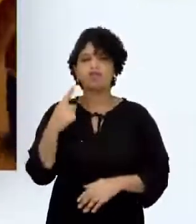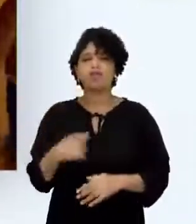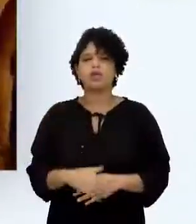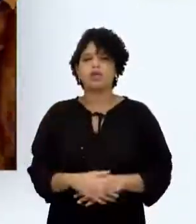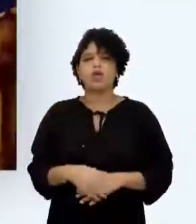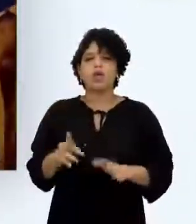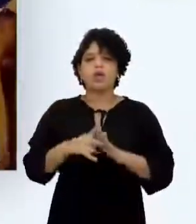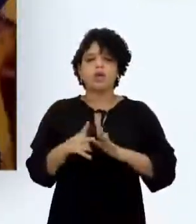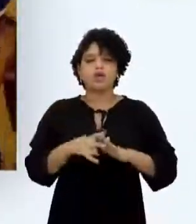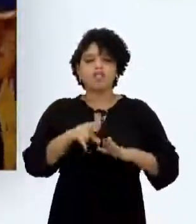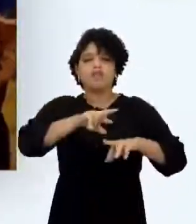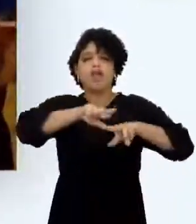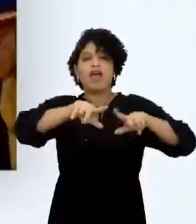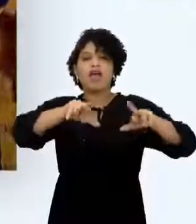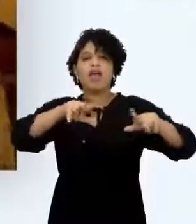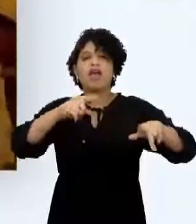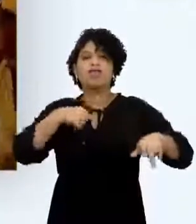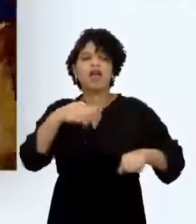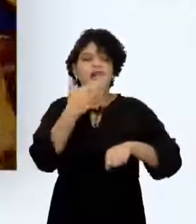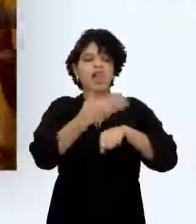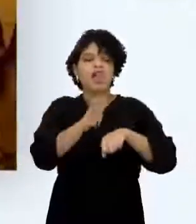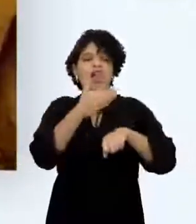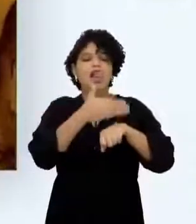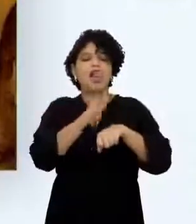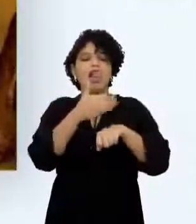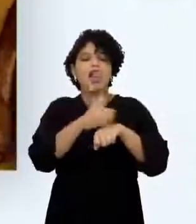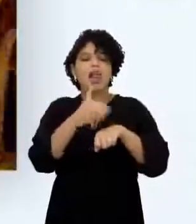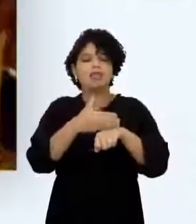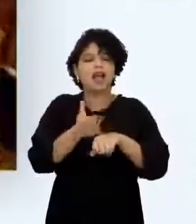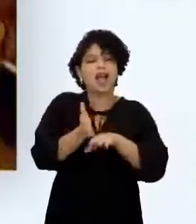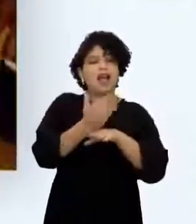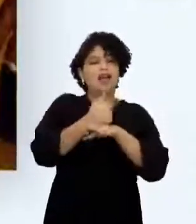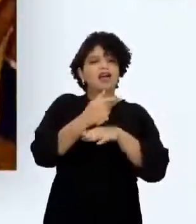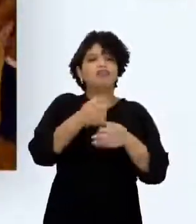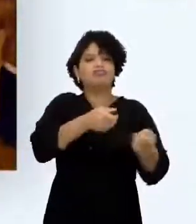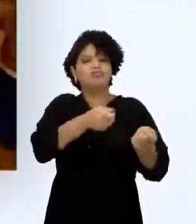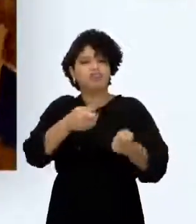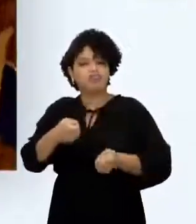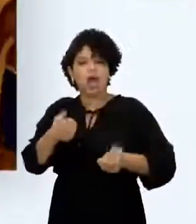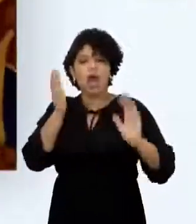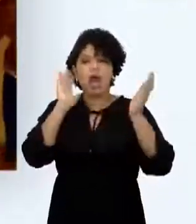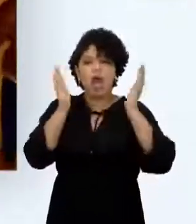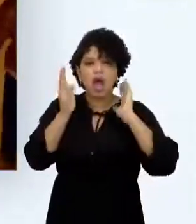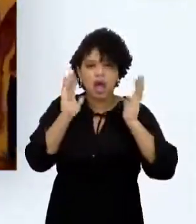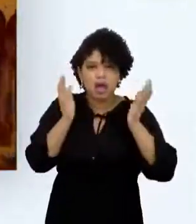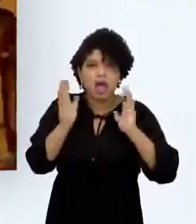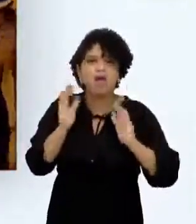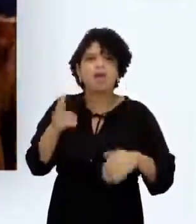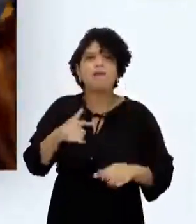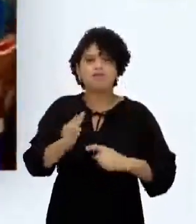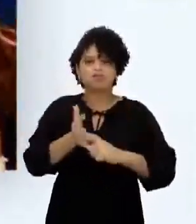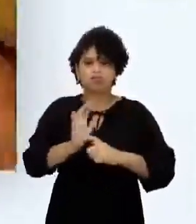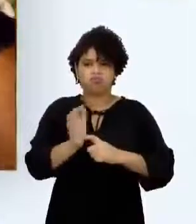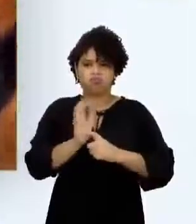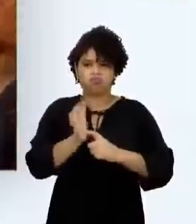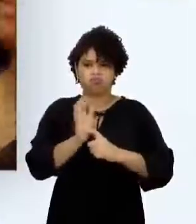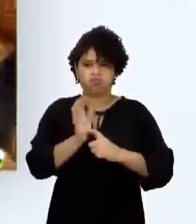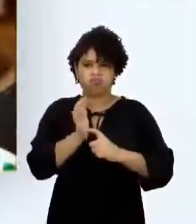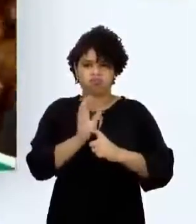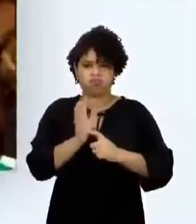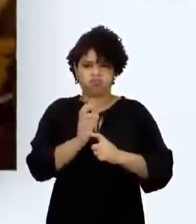material Puxando tratores, caminhões Fazendo tudo força